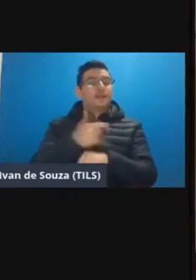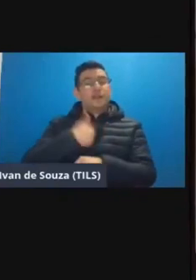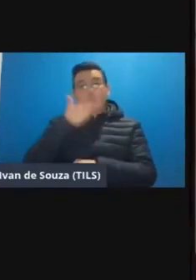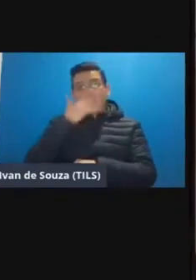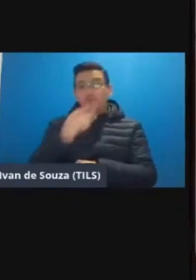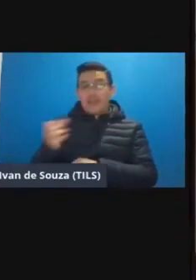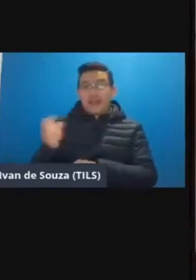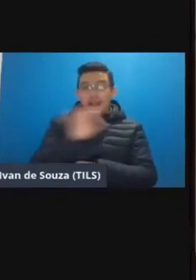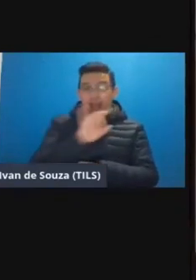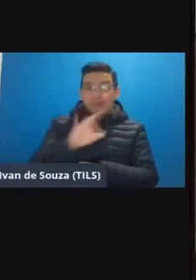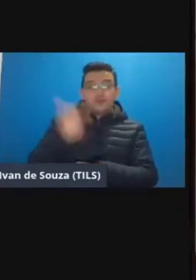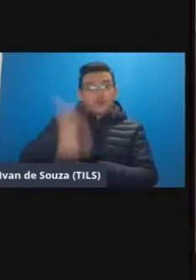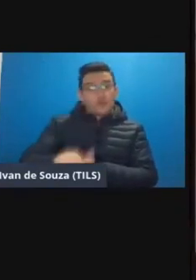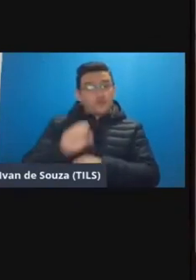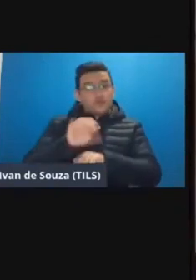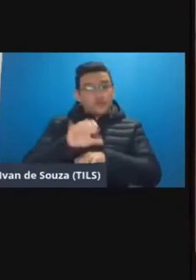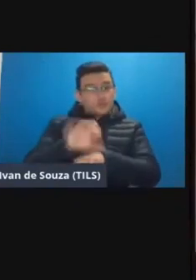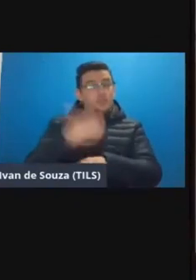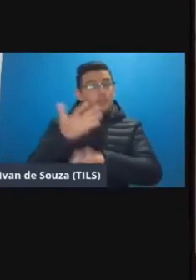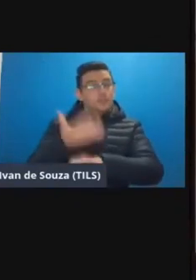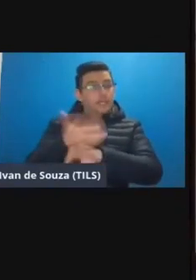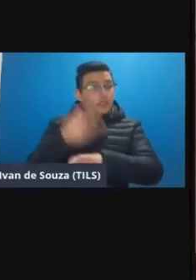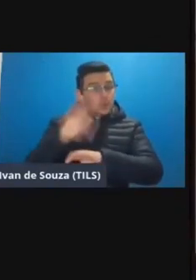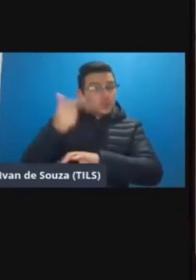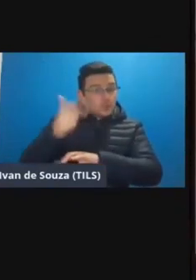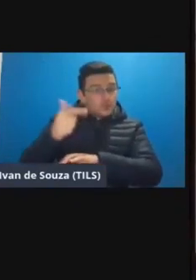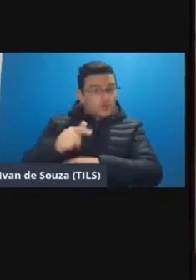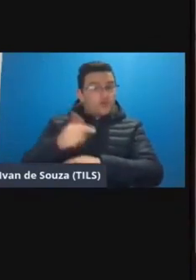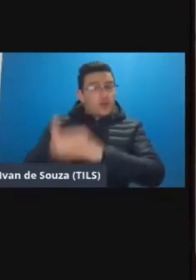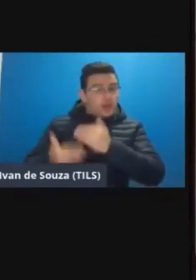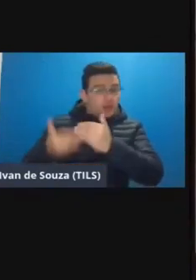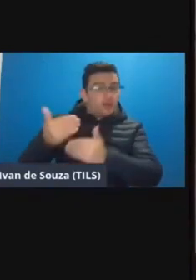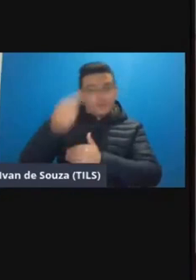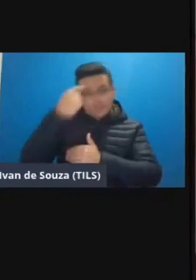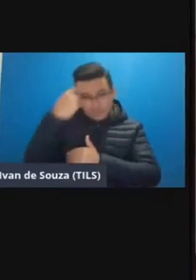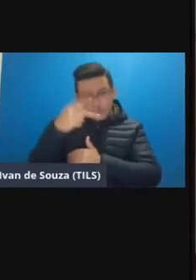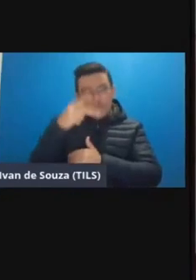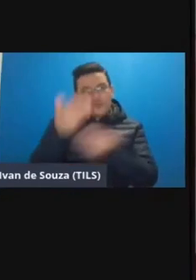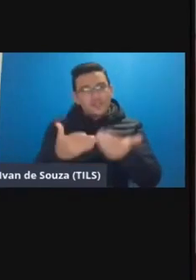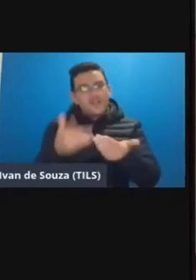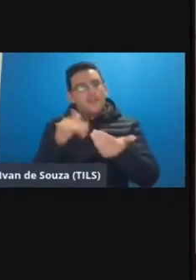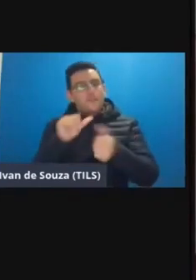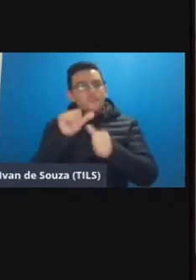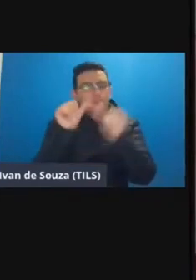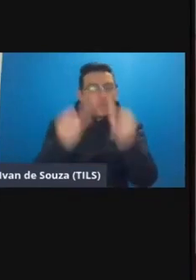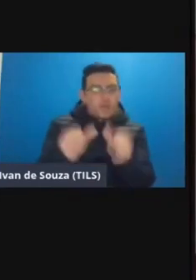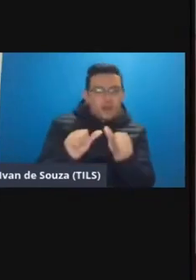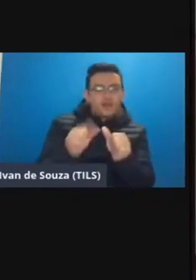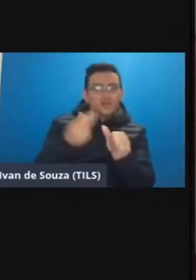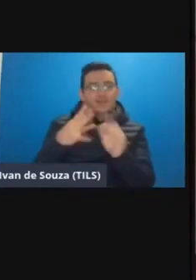cada reoferta da tua disciplina a cada avanço nesse pensar você também vai remodelando a tua